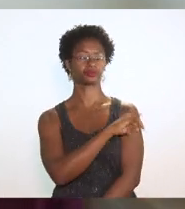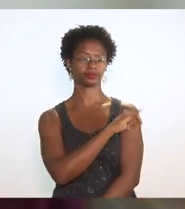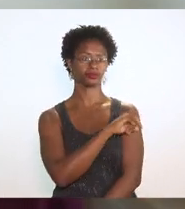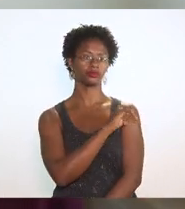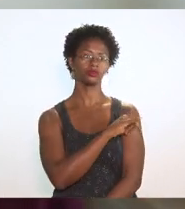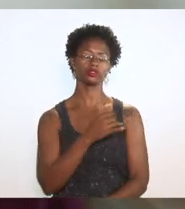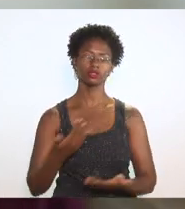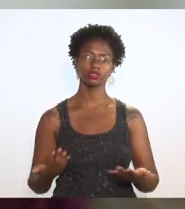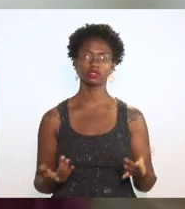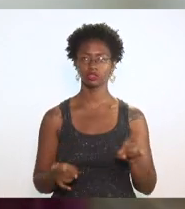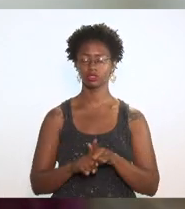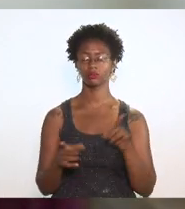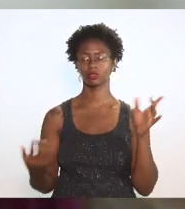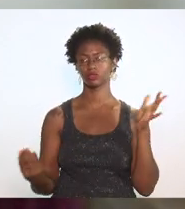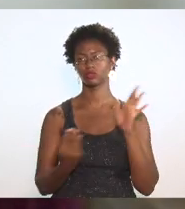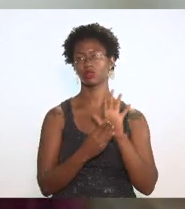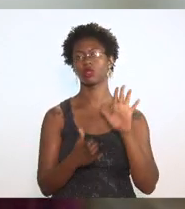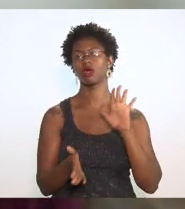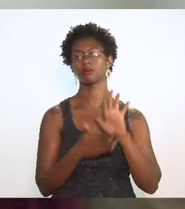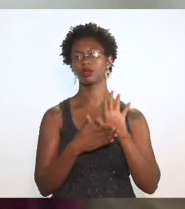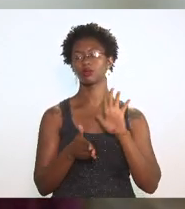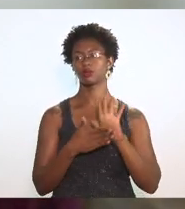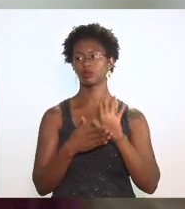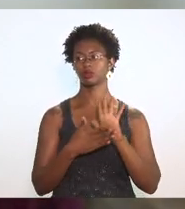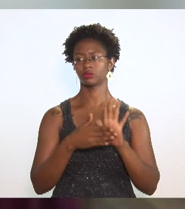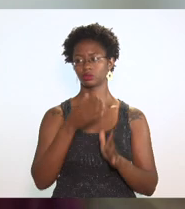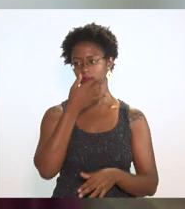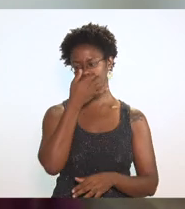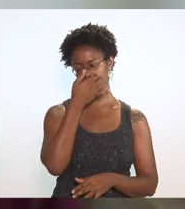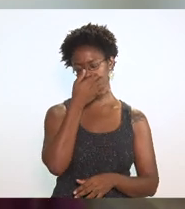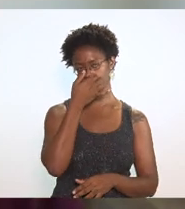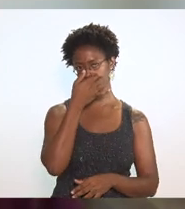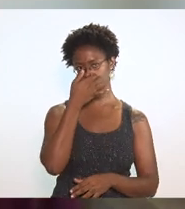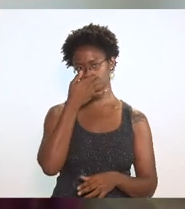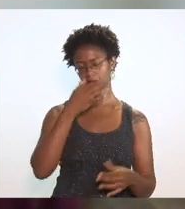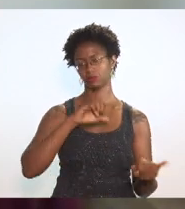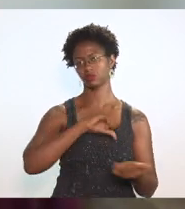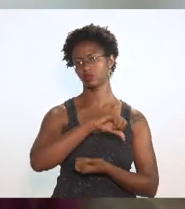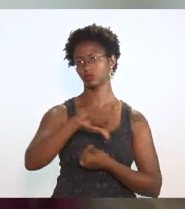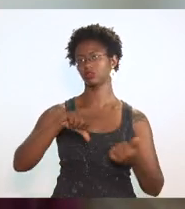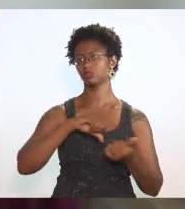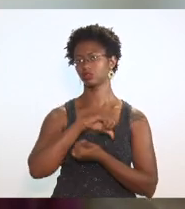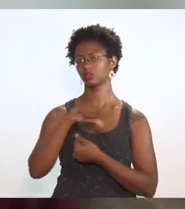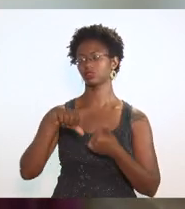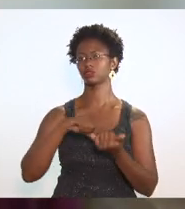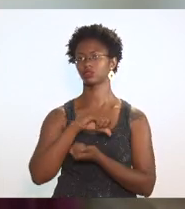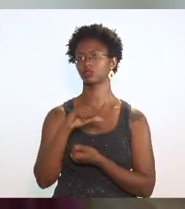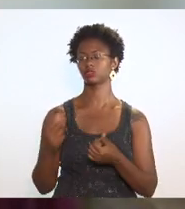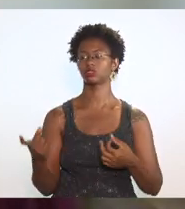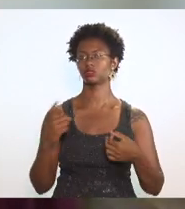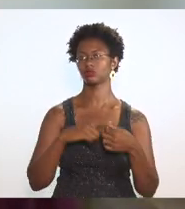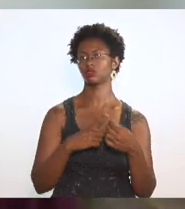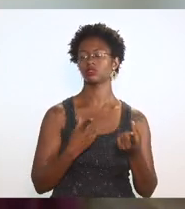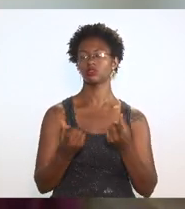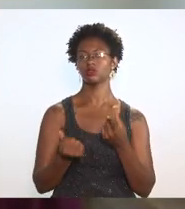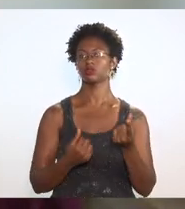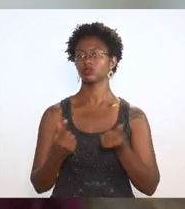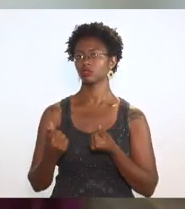incluir na proposta da renovação do regime de recuperação fiscal